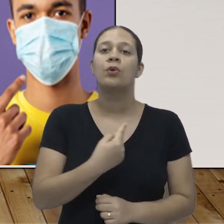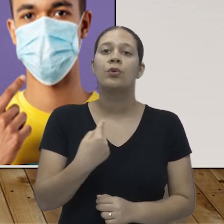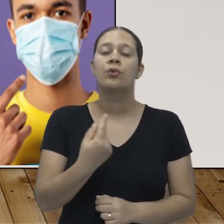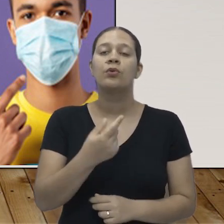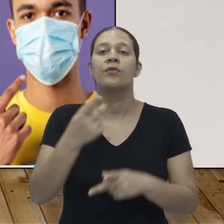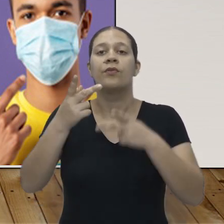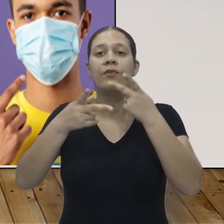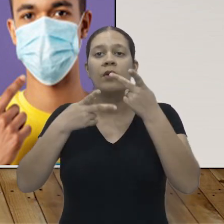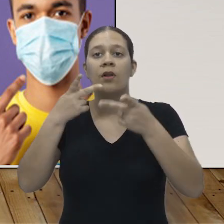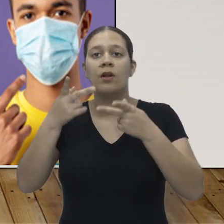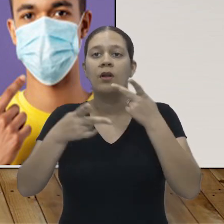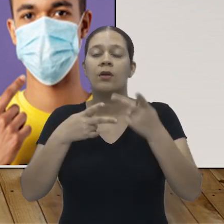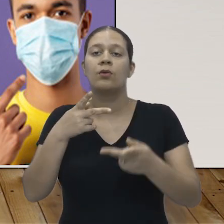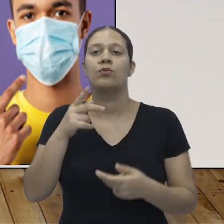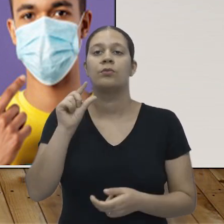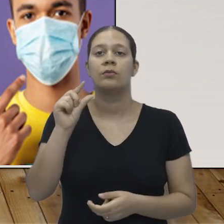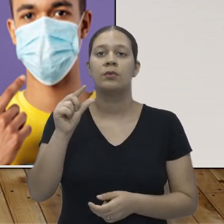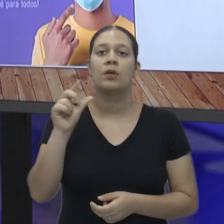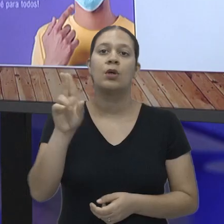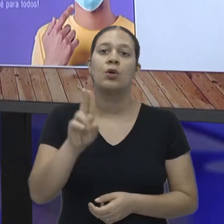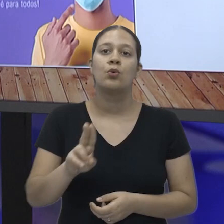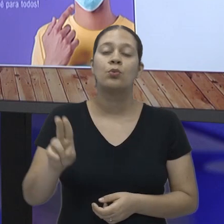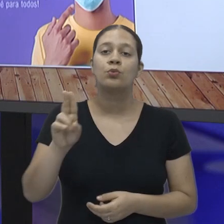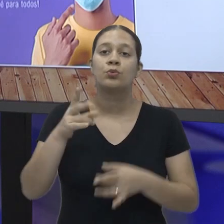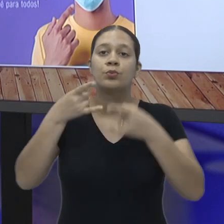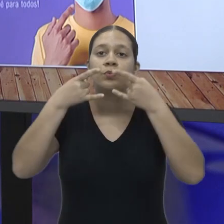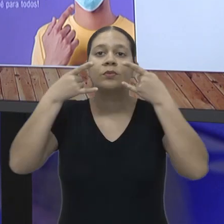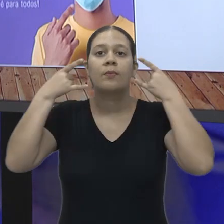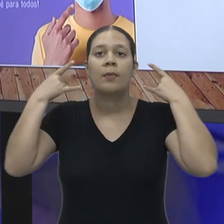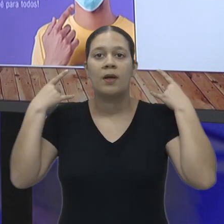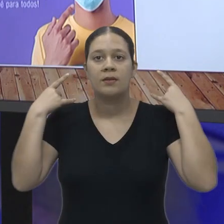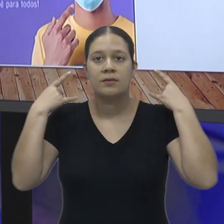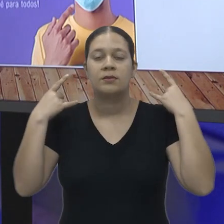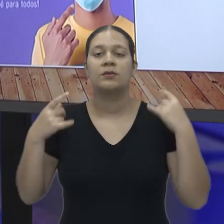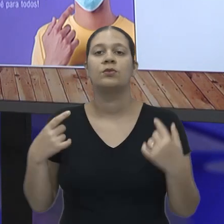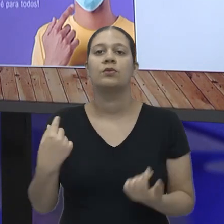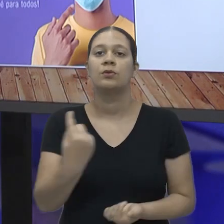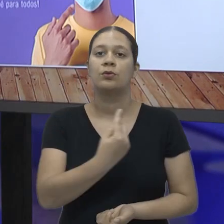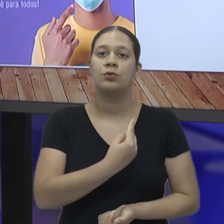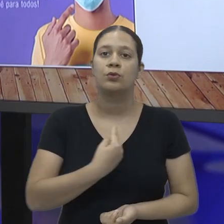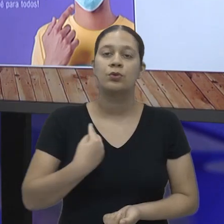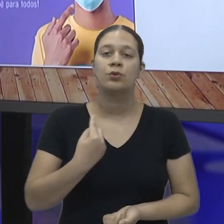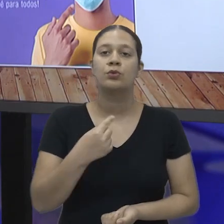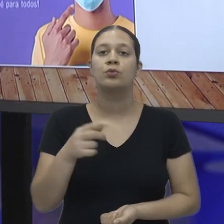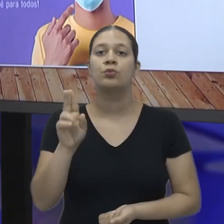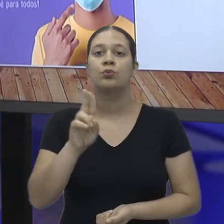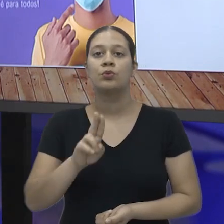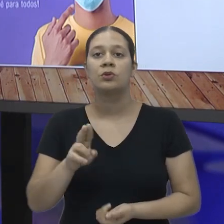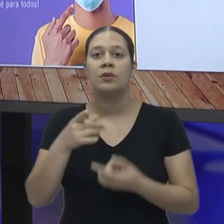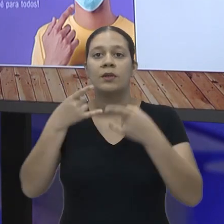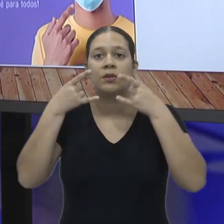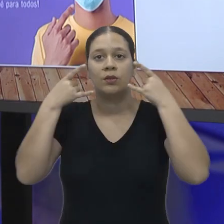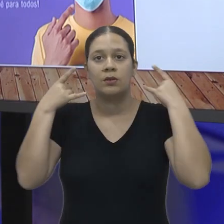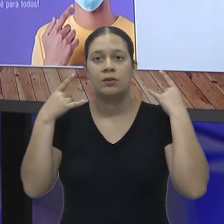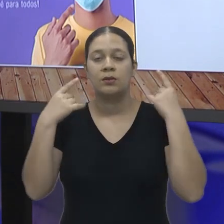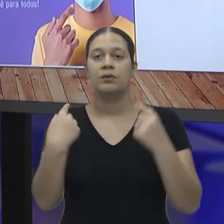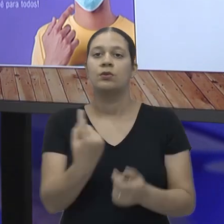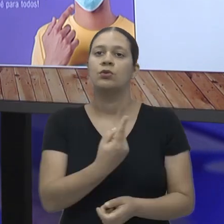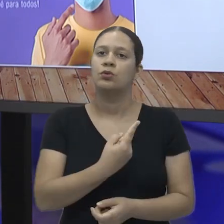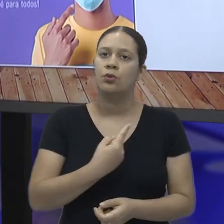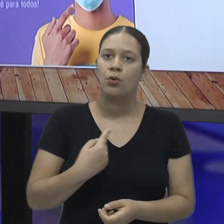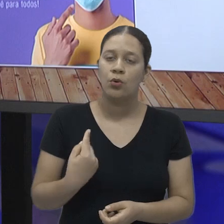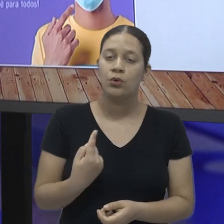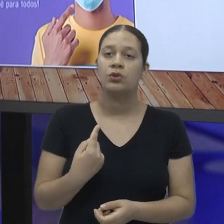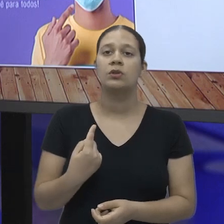E aí nós vamos falar um pouco sobre a questão do uso da máscara. Então, quando a gente usa a máscara, a gente